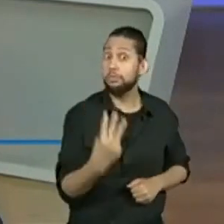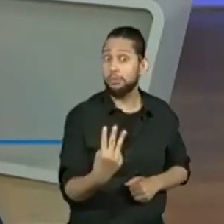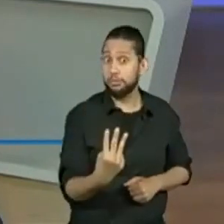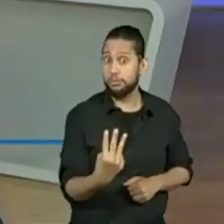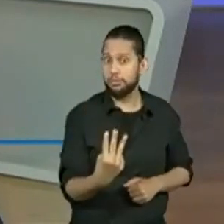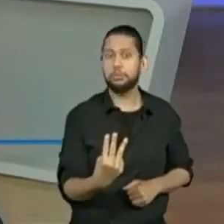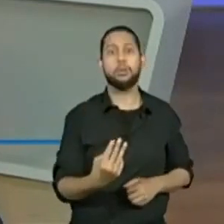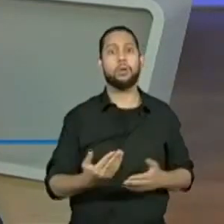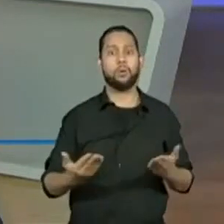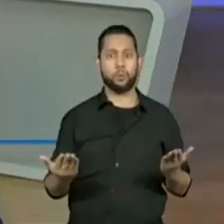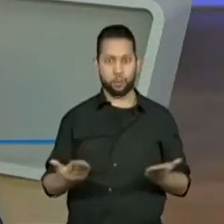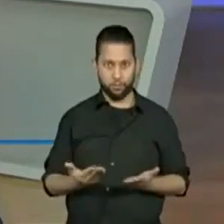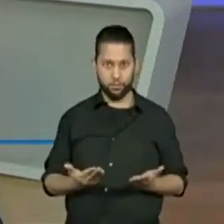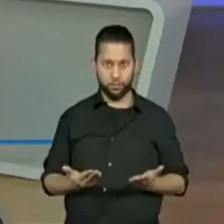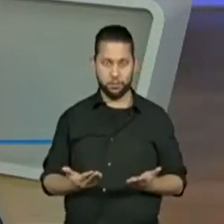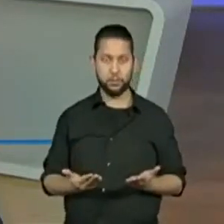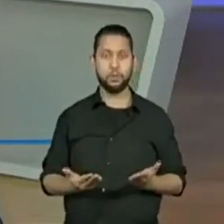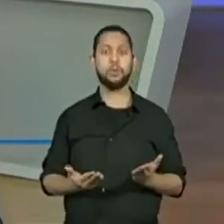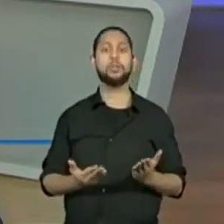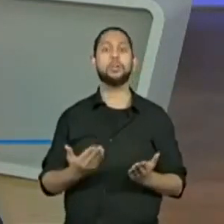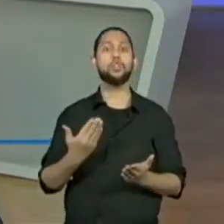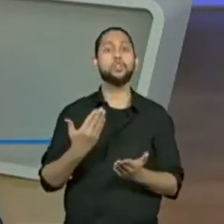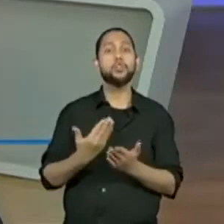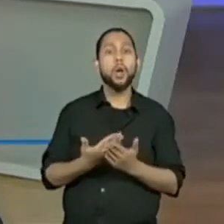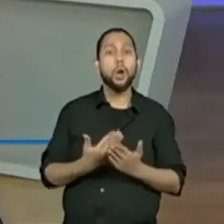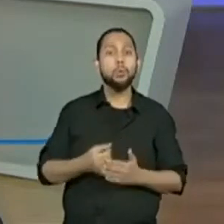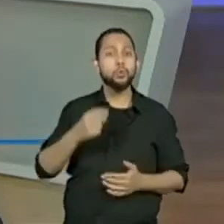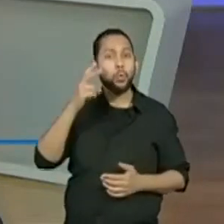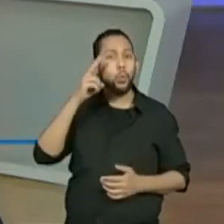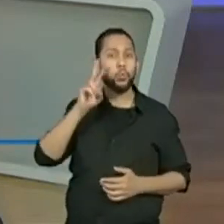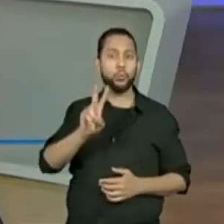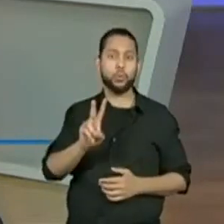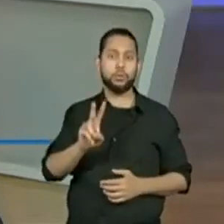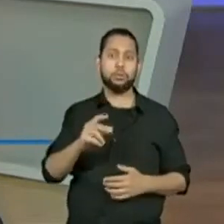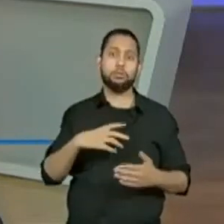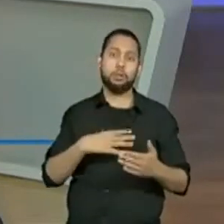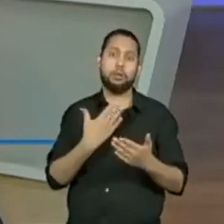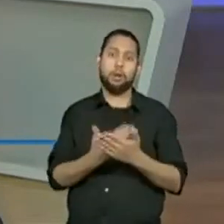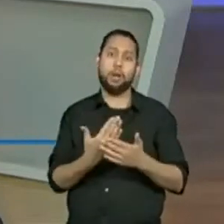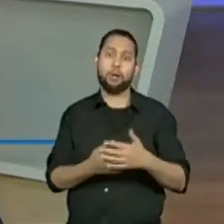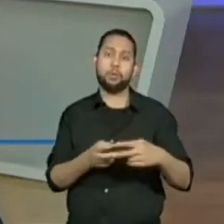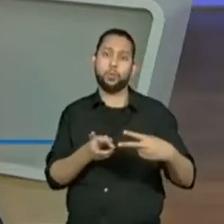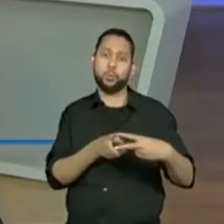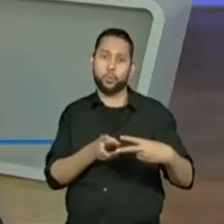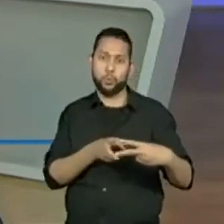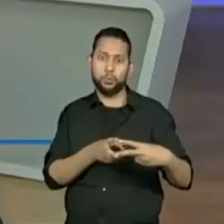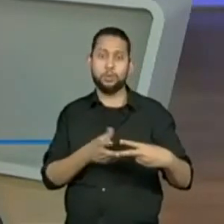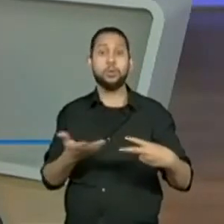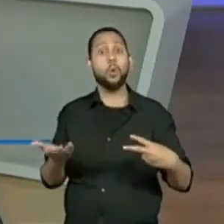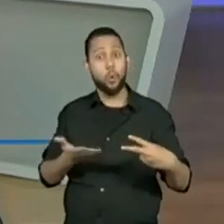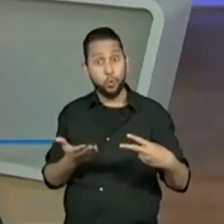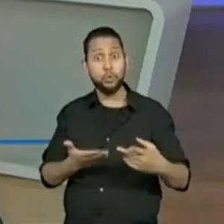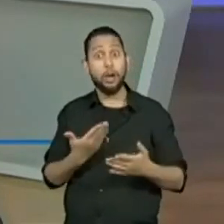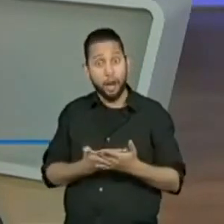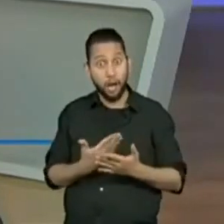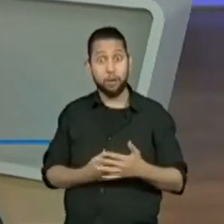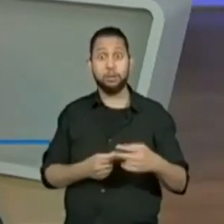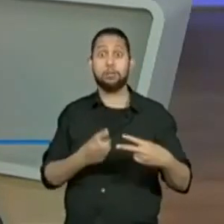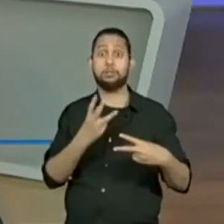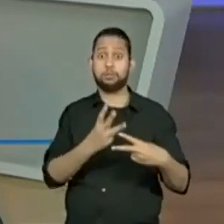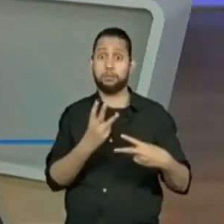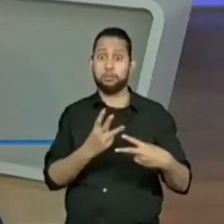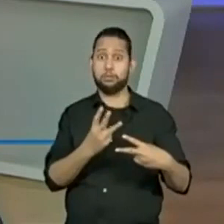tá? Hoje nós estamos, então, segundo dia, ou seja, como são duas aulas diárias, hoje é a nossa terceira aula